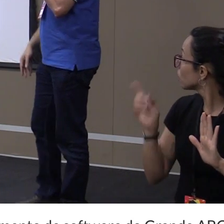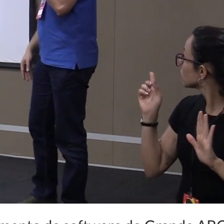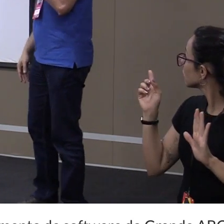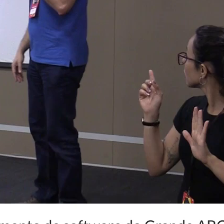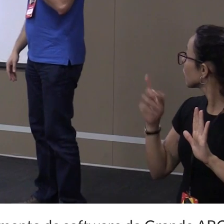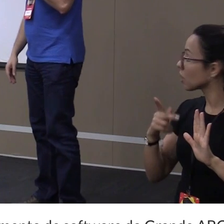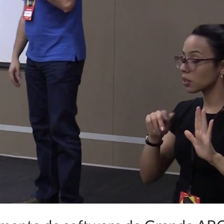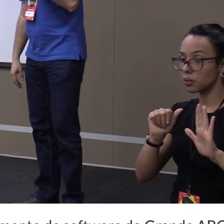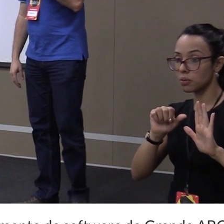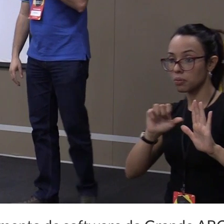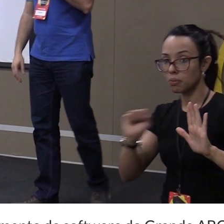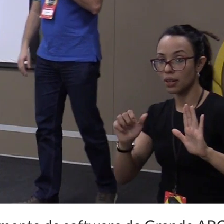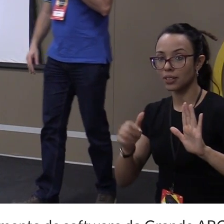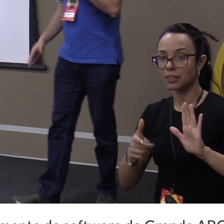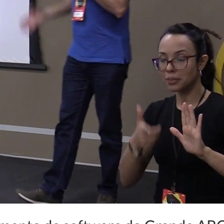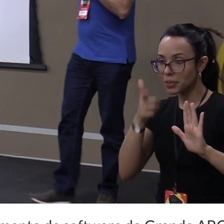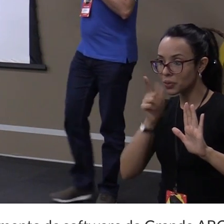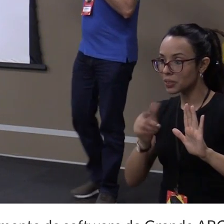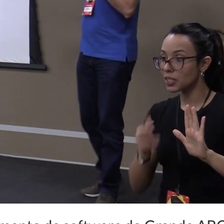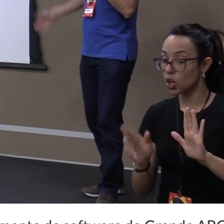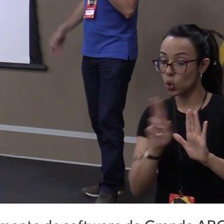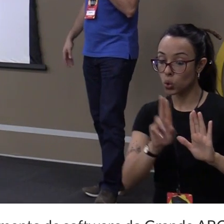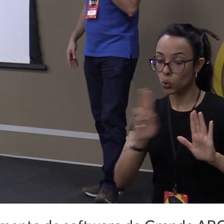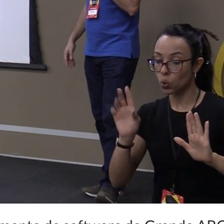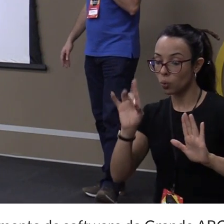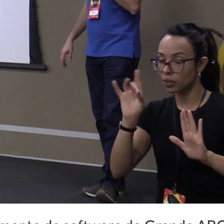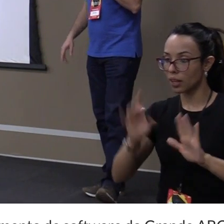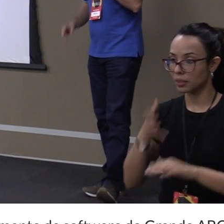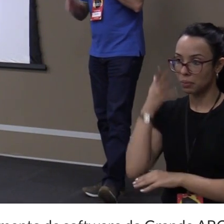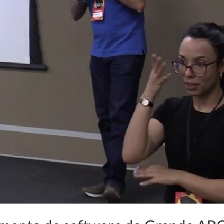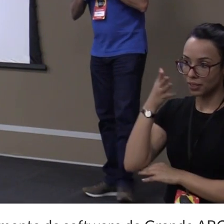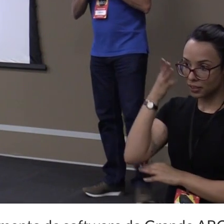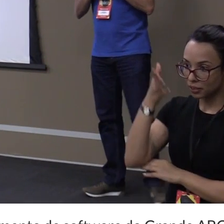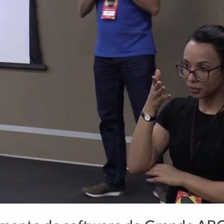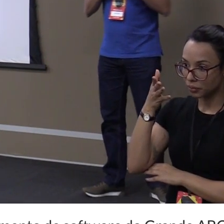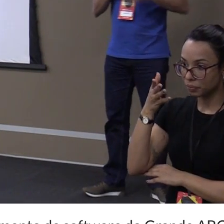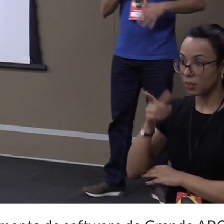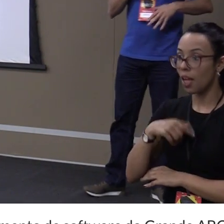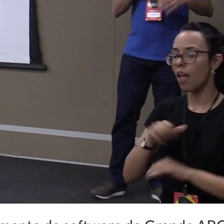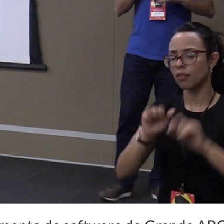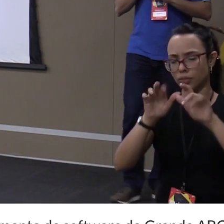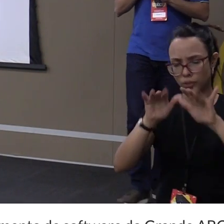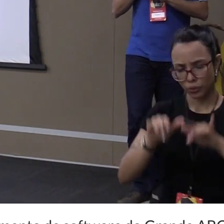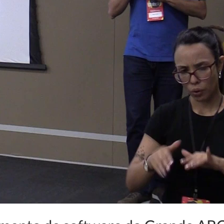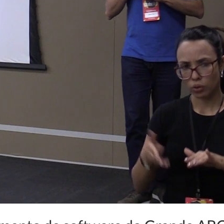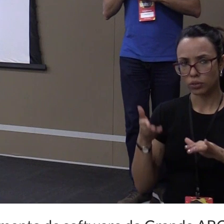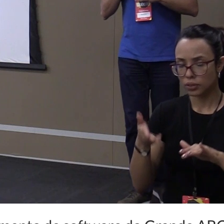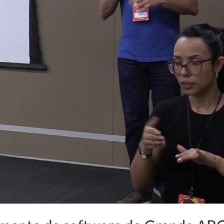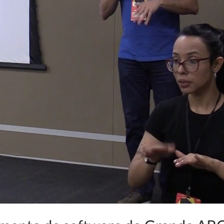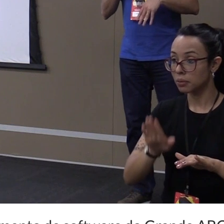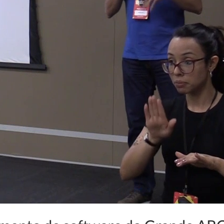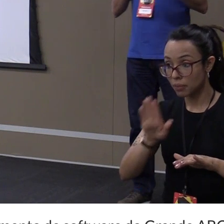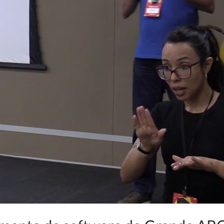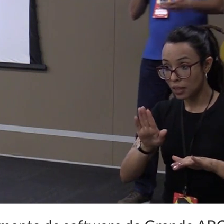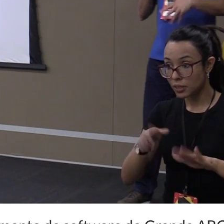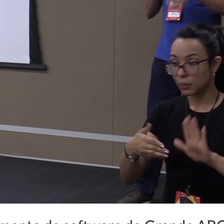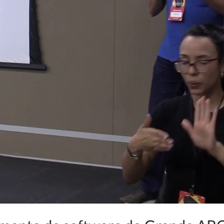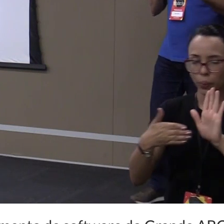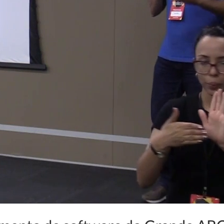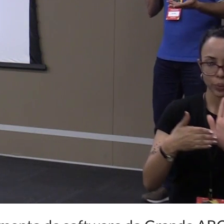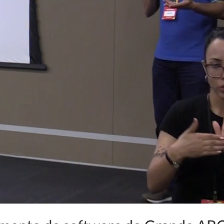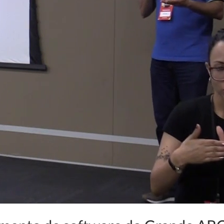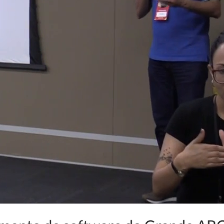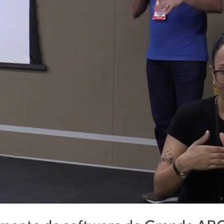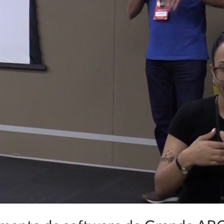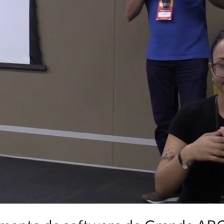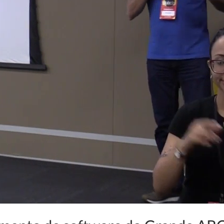pegar os nomes dos palestrantes. É mais código nesse caso, só que para um projeto um pouquinho